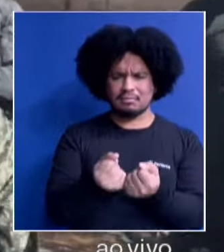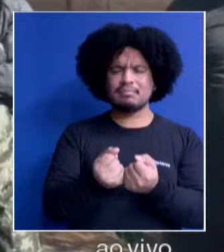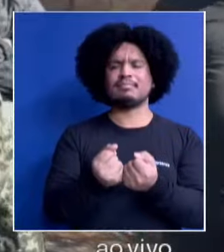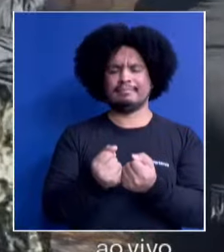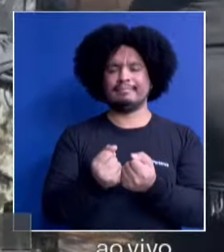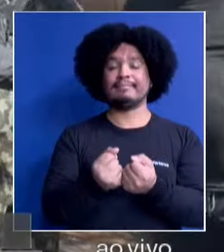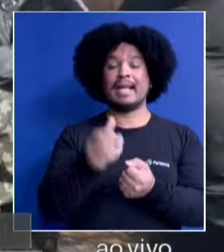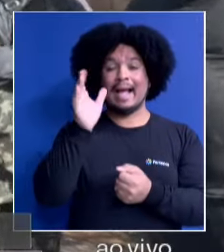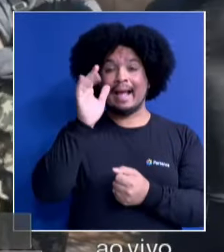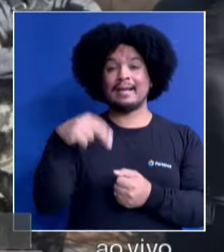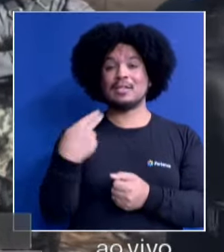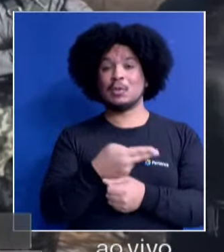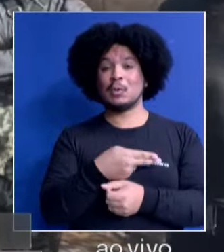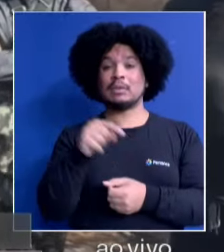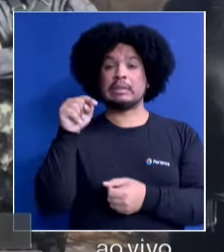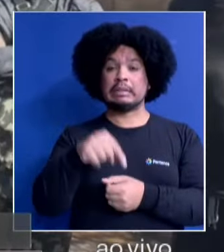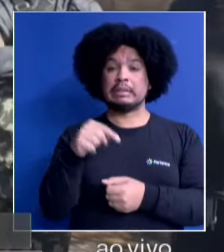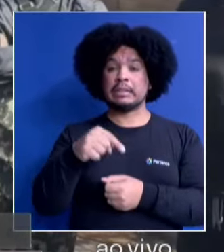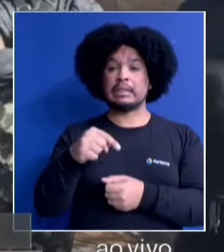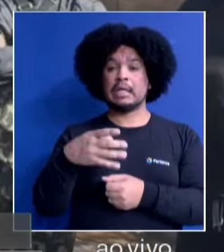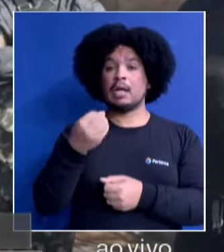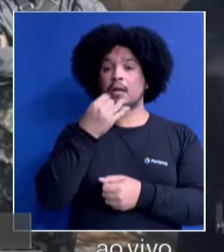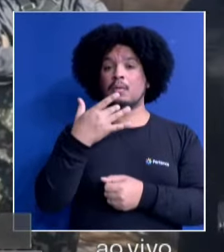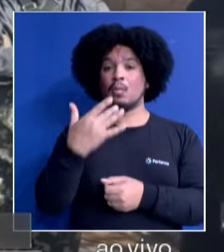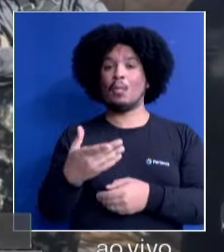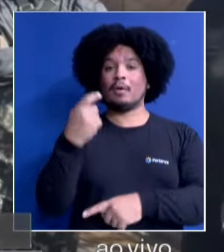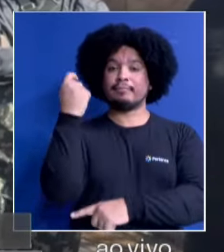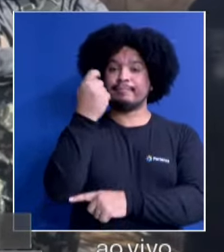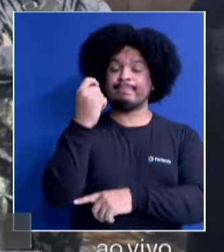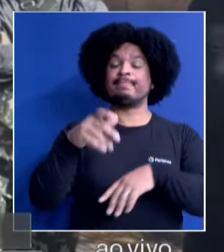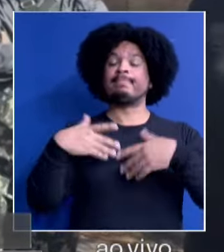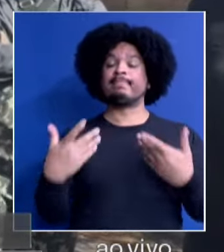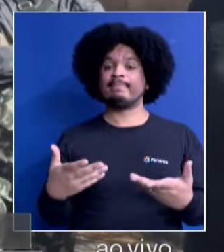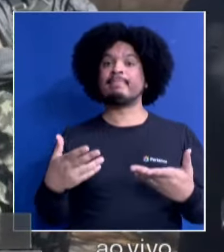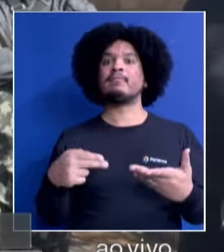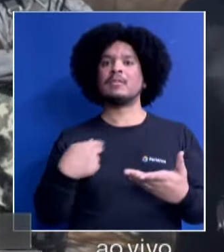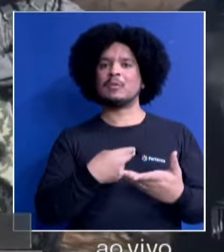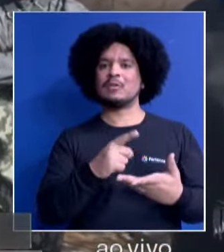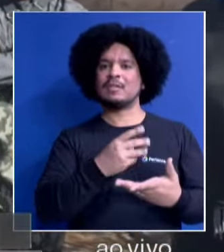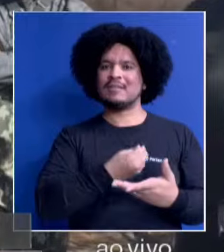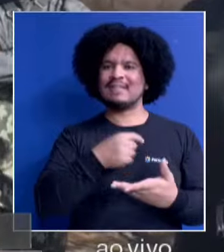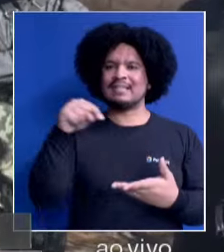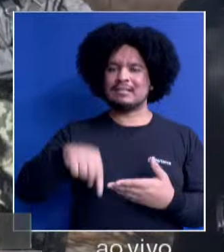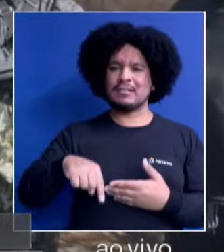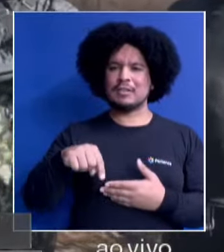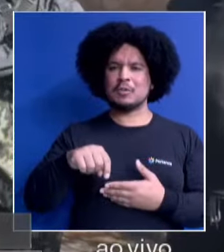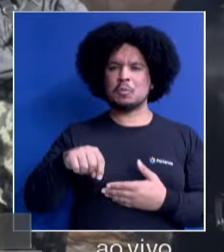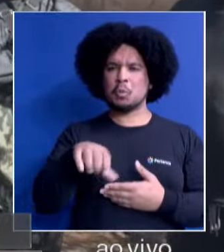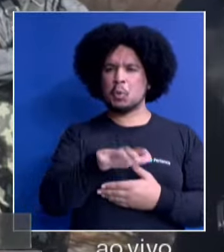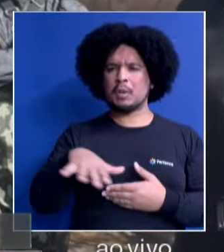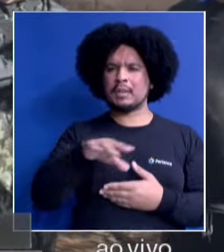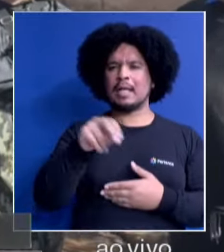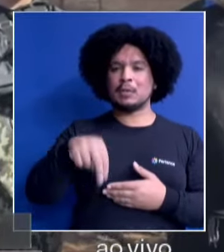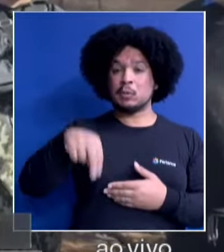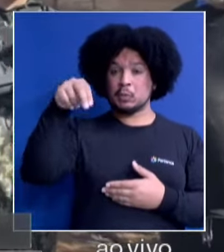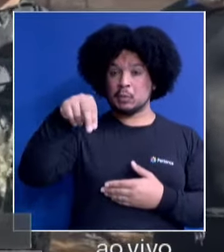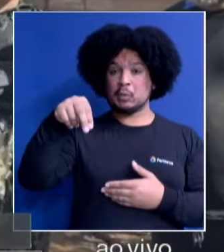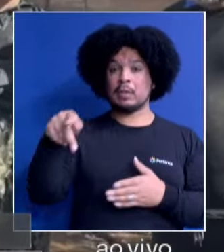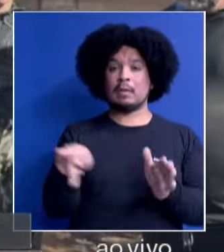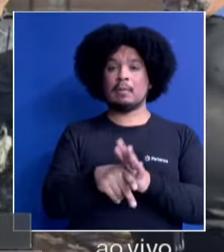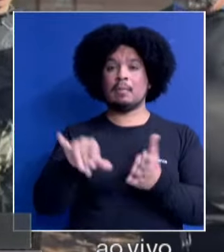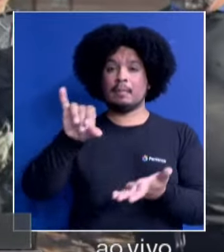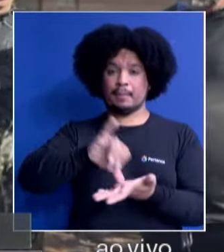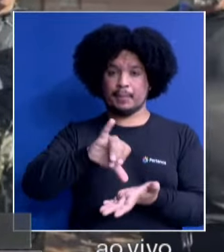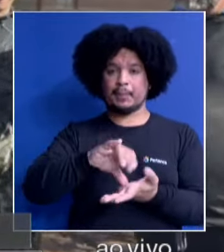todos que nos assistem aqui no Boa Tarde Rio Grande. Pois é, Mota, nós estamos na zona norte aqui da capital dos gaúchos. Nesse